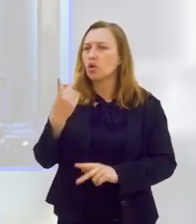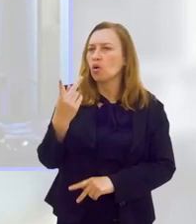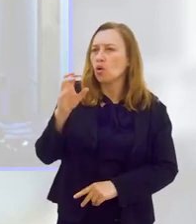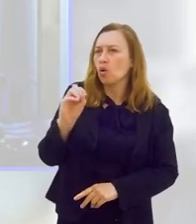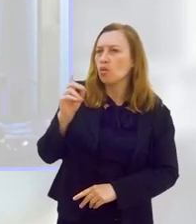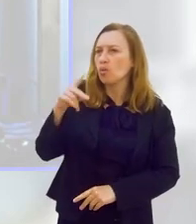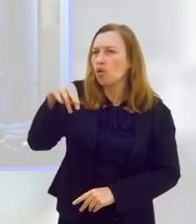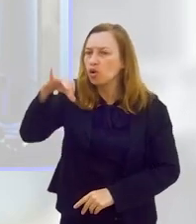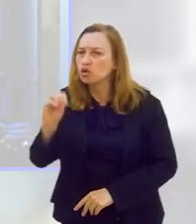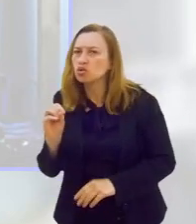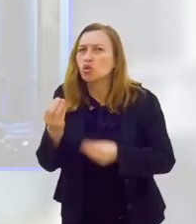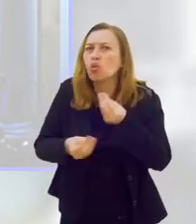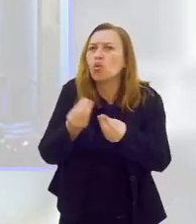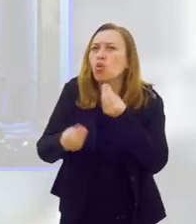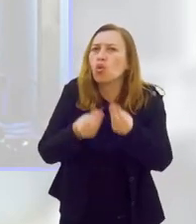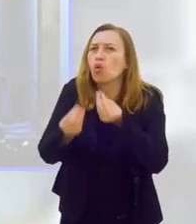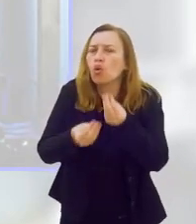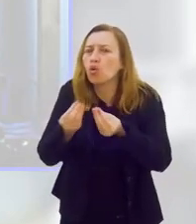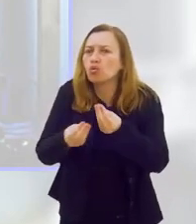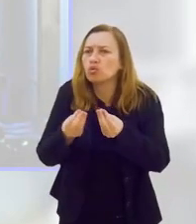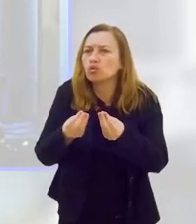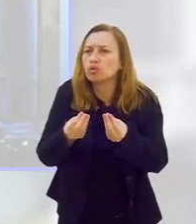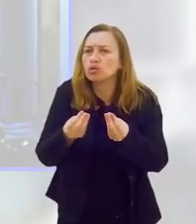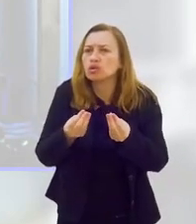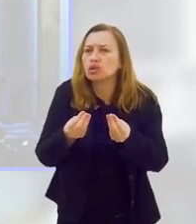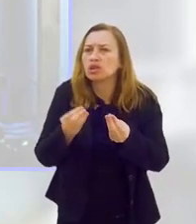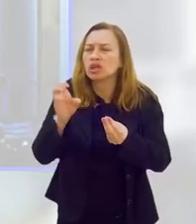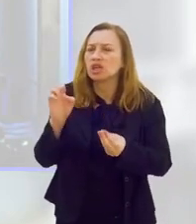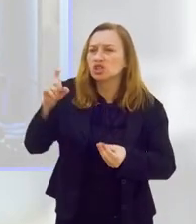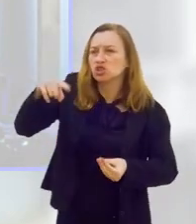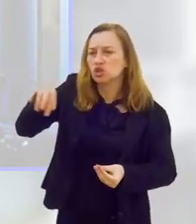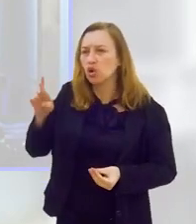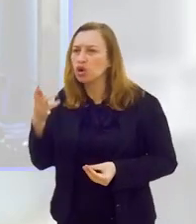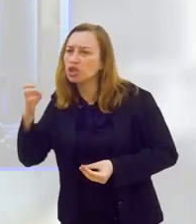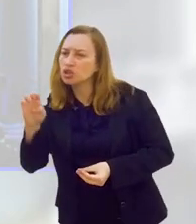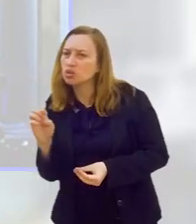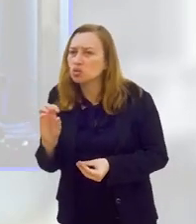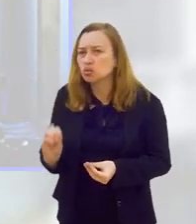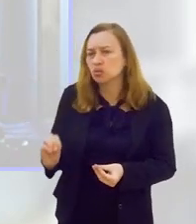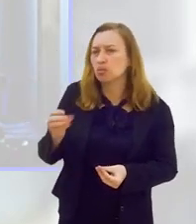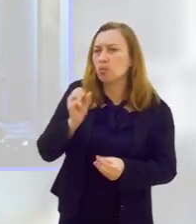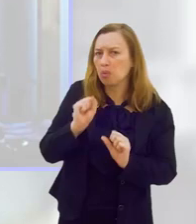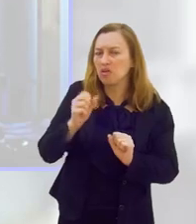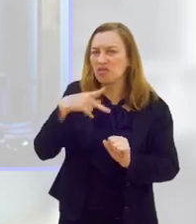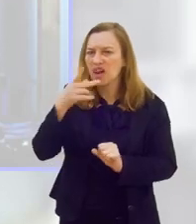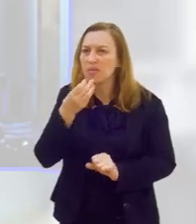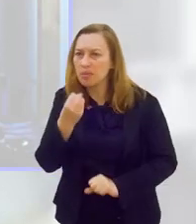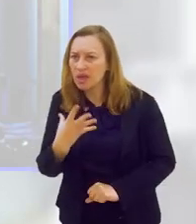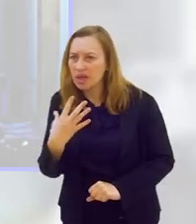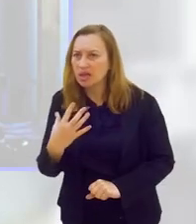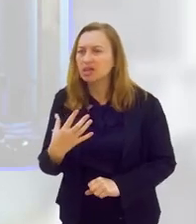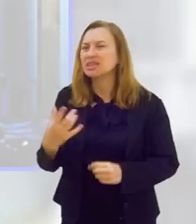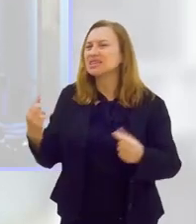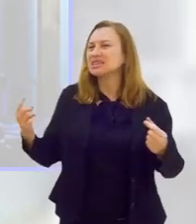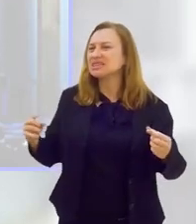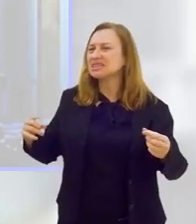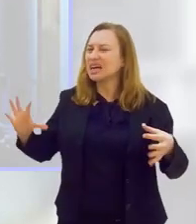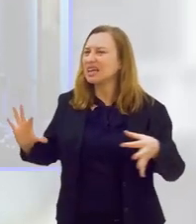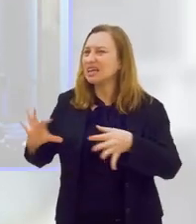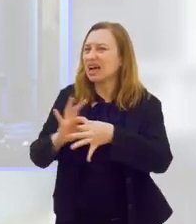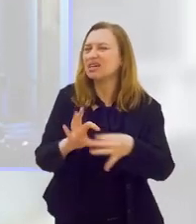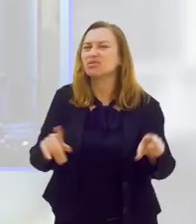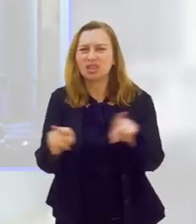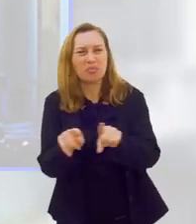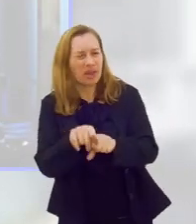endócrino, pode falar bem sobre isso. Acredito eu que está muito relacionado também a isso, né. Eu acho que, não sei se pode ser uma impressão